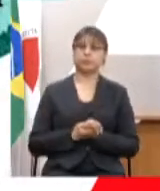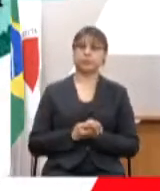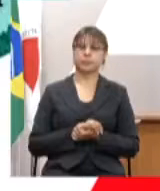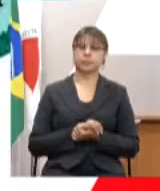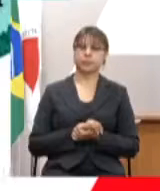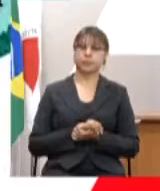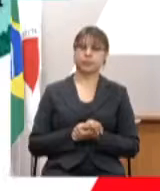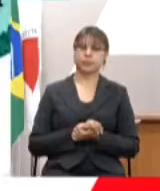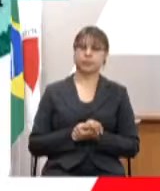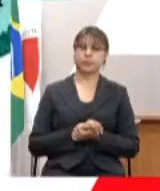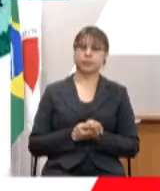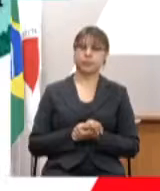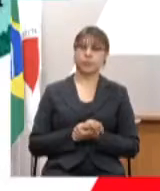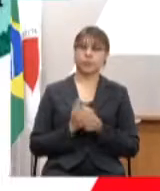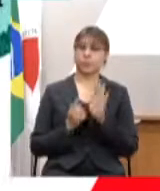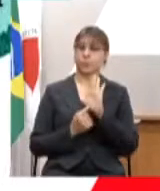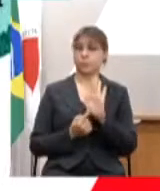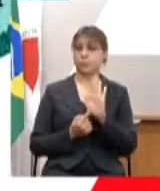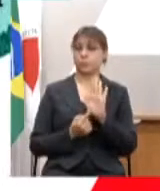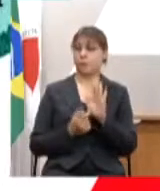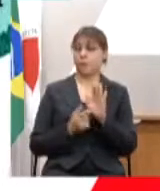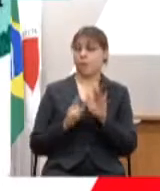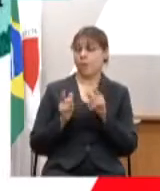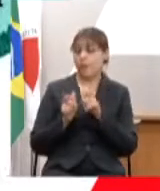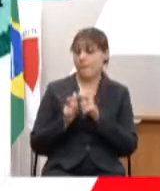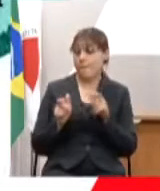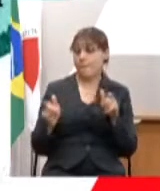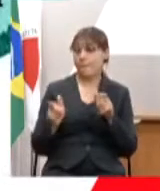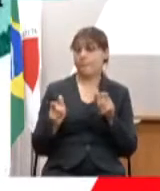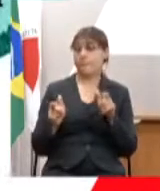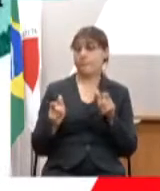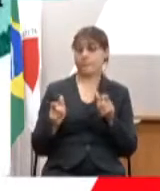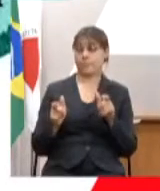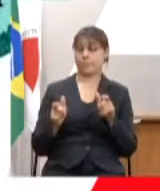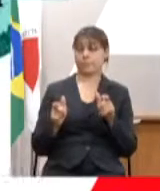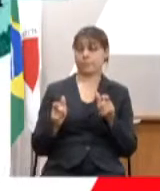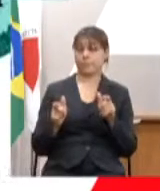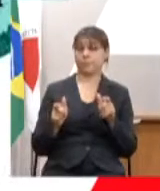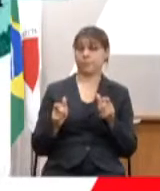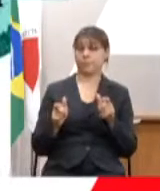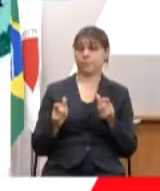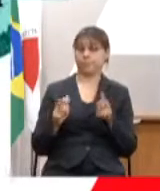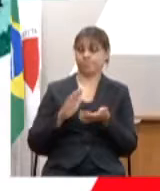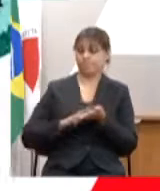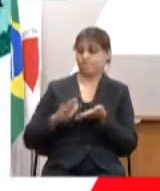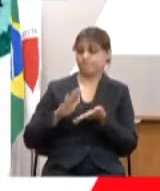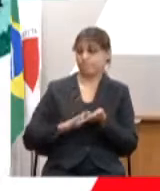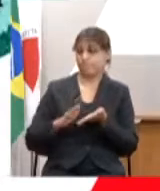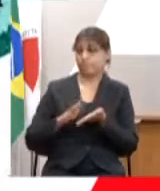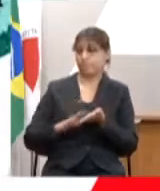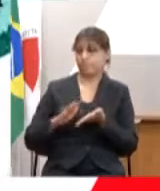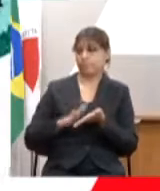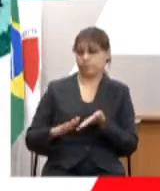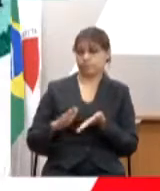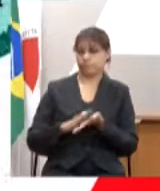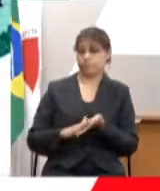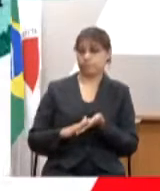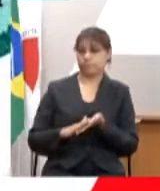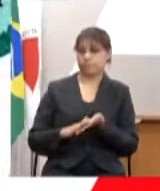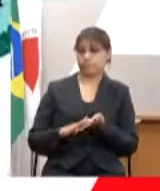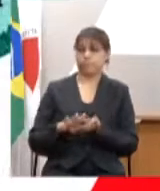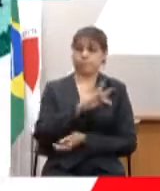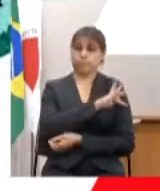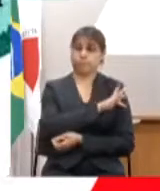representa maior, a maior parte da despesa fiscal,